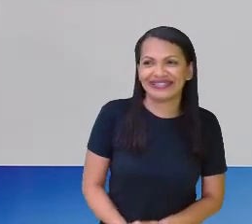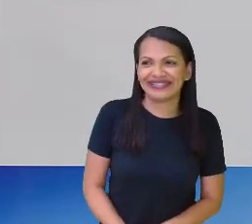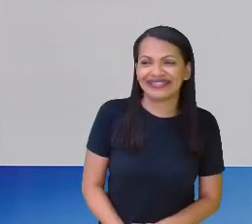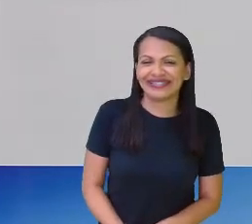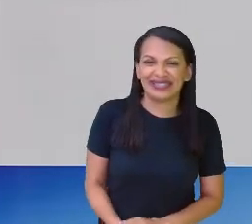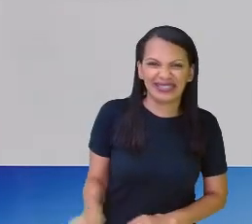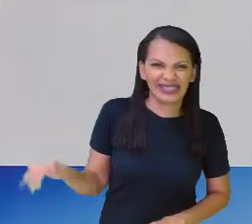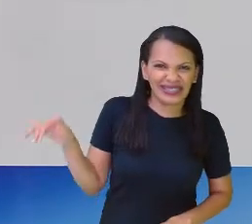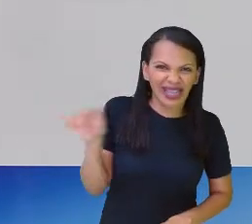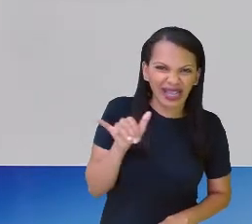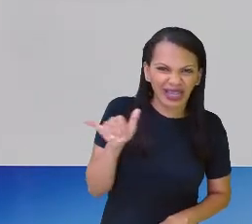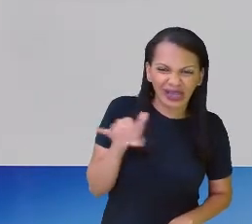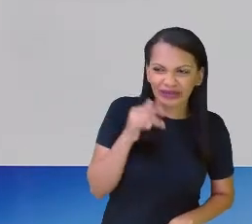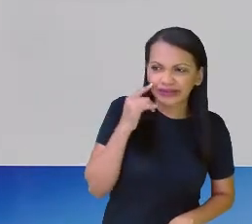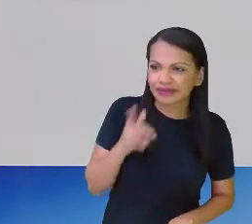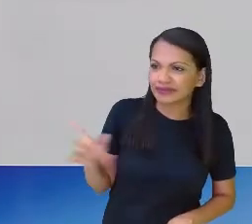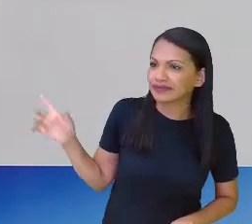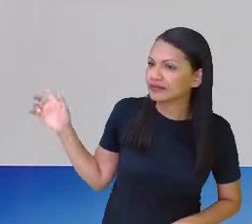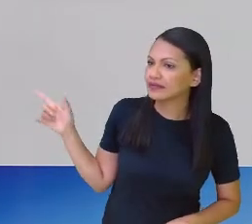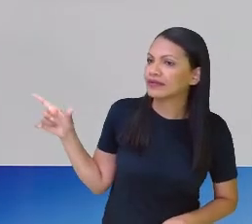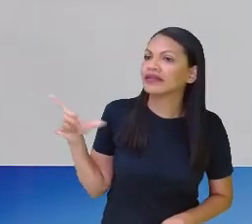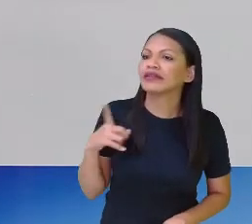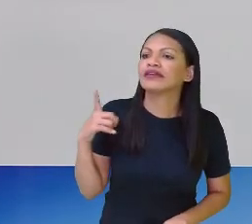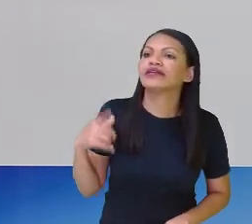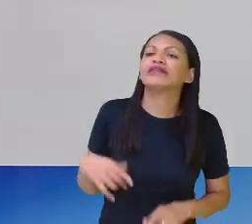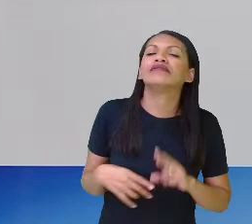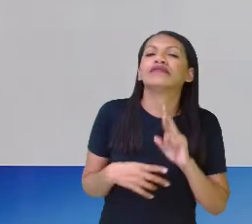Tranquilo? Eu tenho as minhas representações.